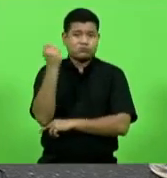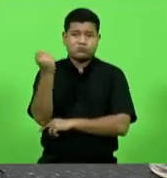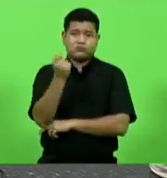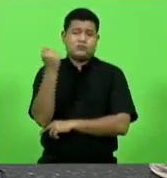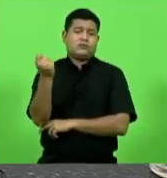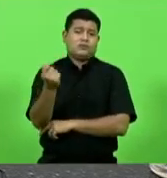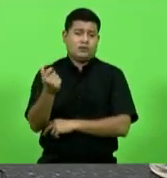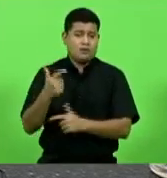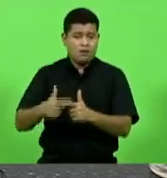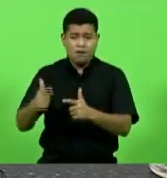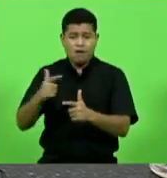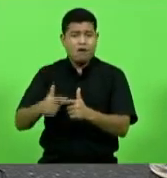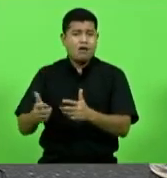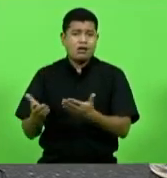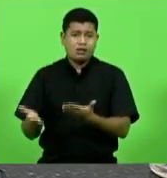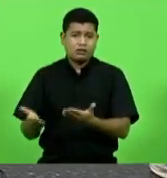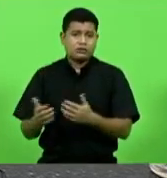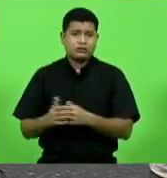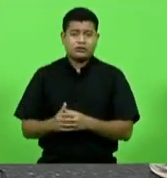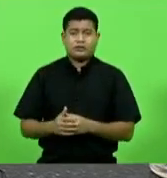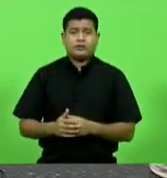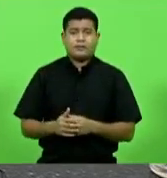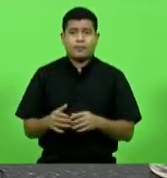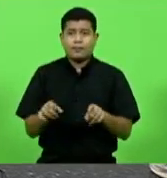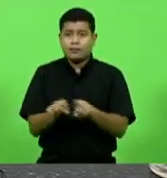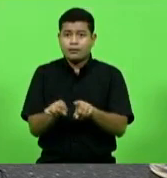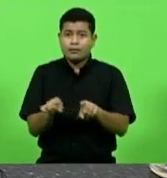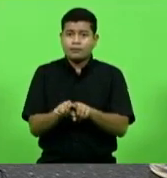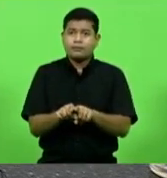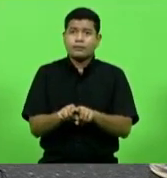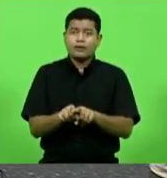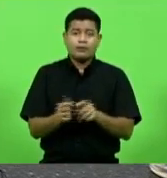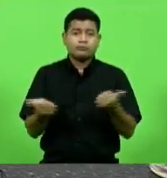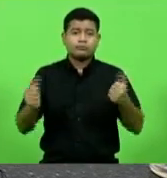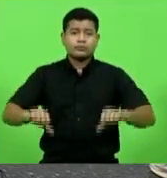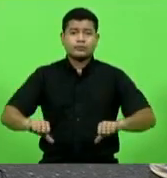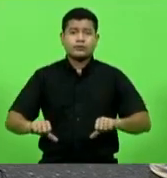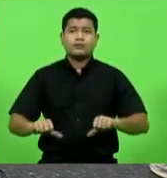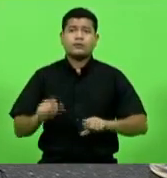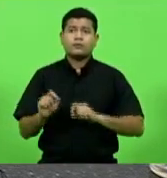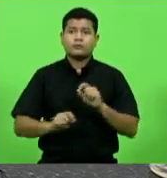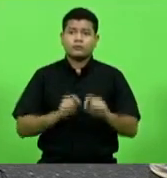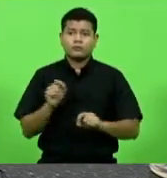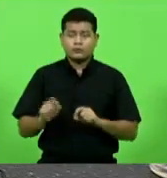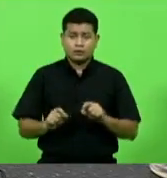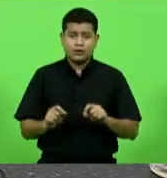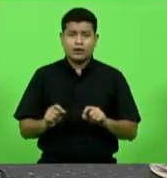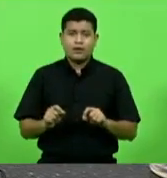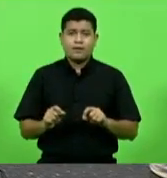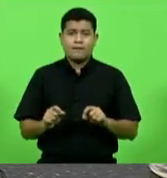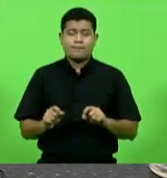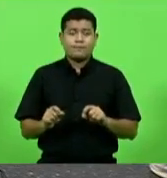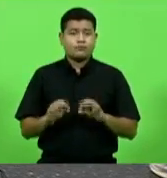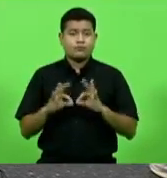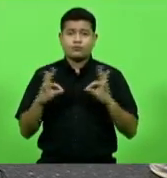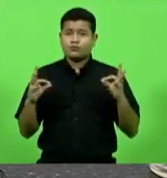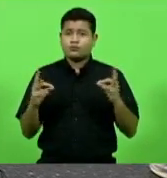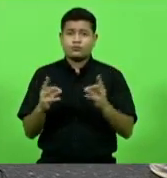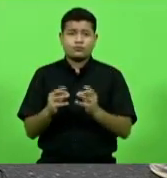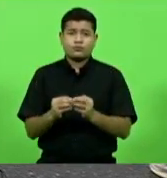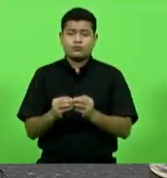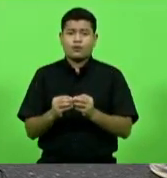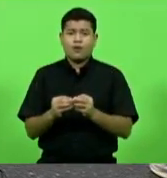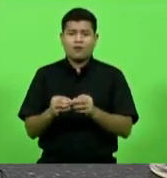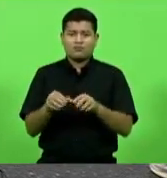agora ainda piora com todo o